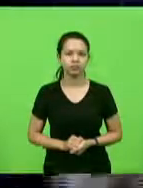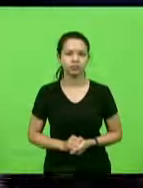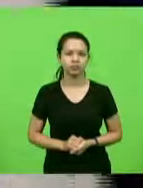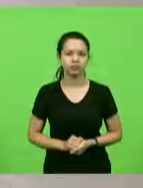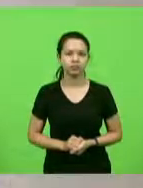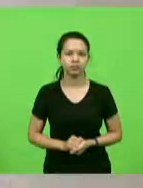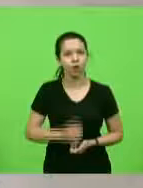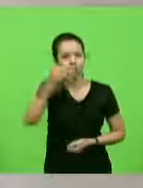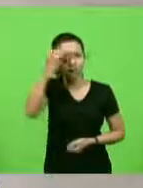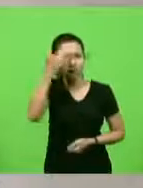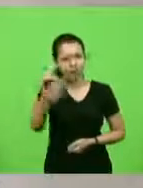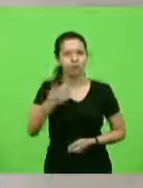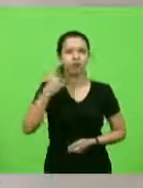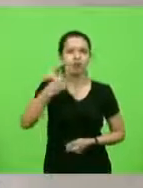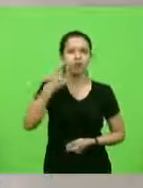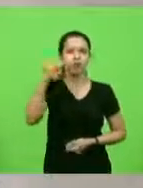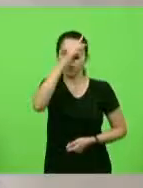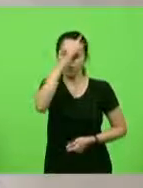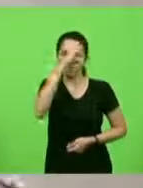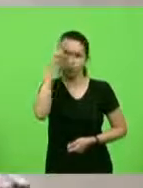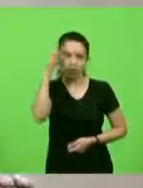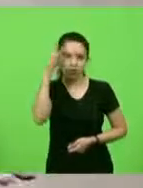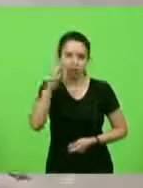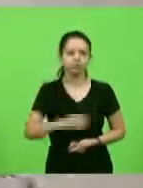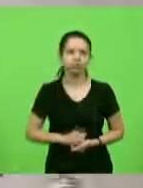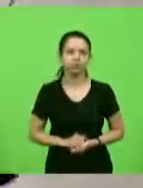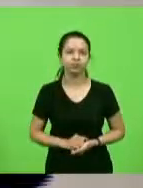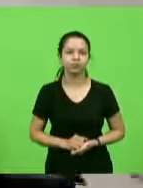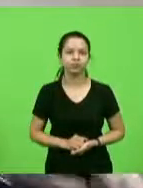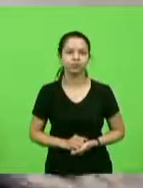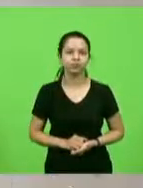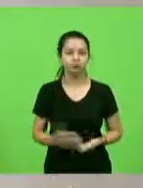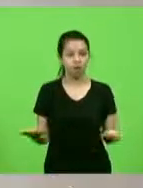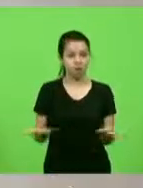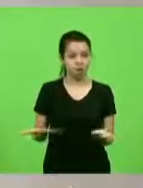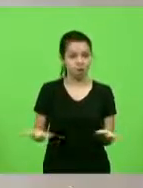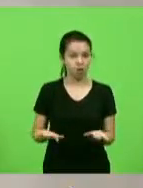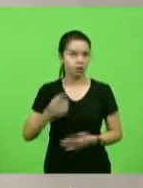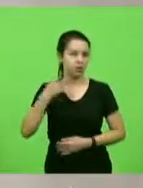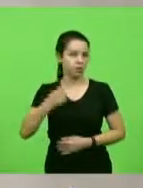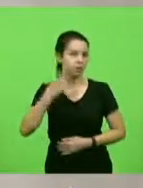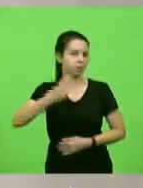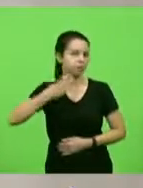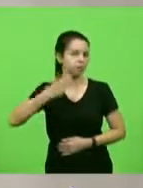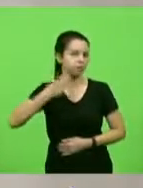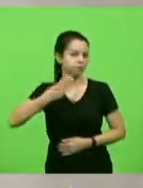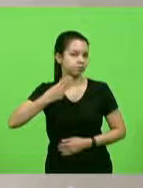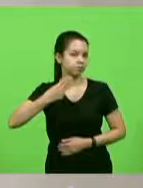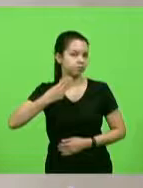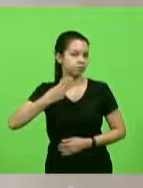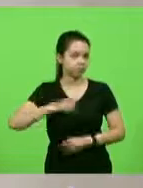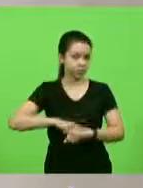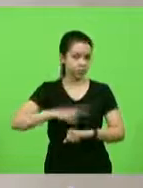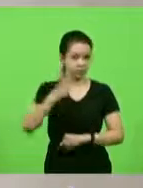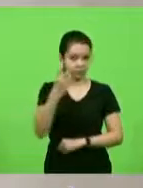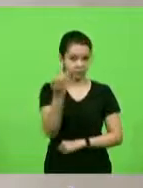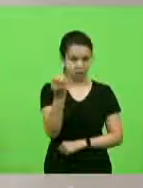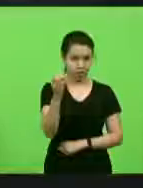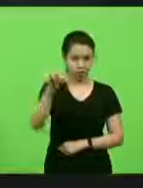Obrigado, deputado Volney. Próximo inscrito, deputado Marcio Machado. Dez minutos, deputado.